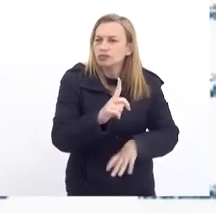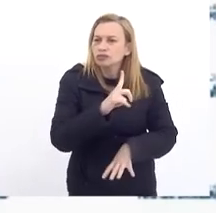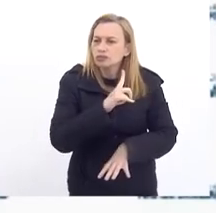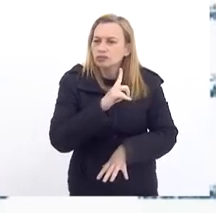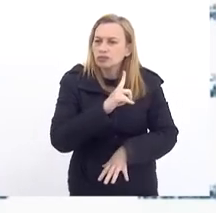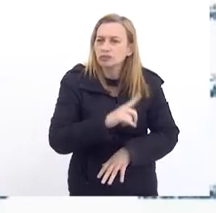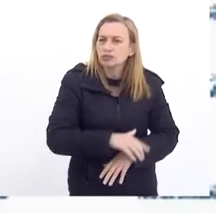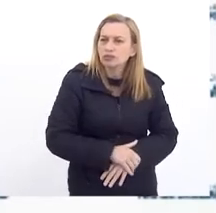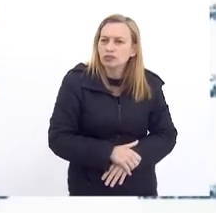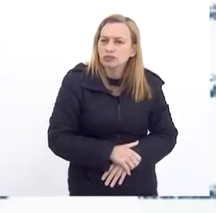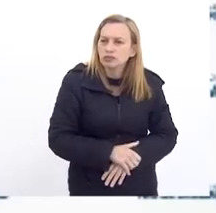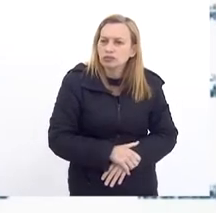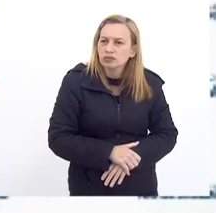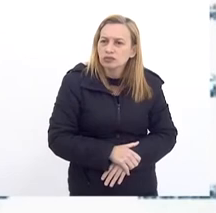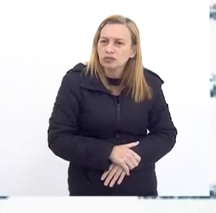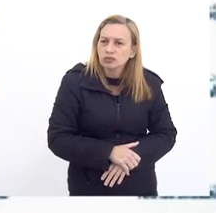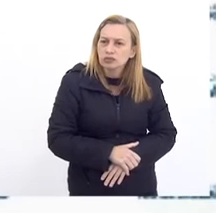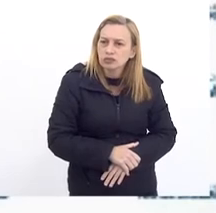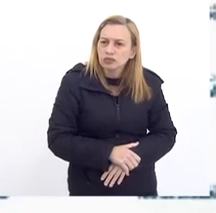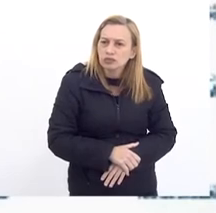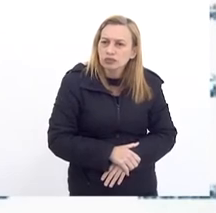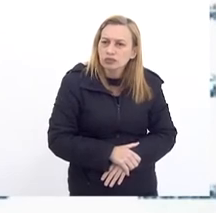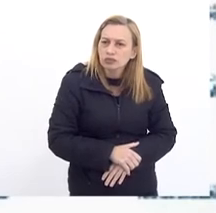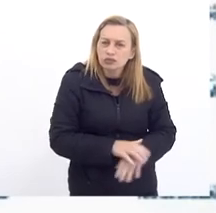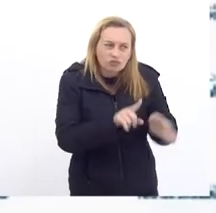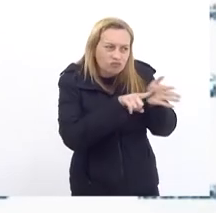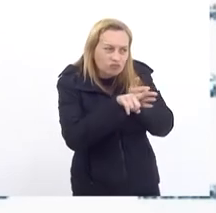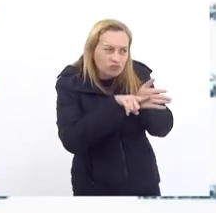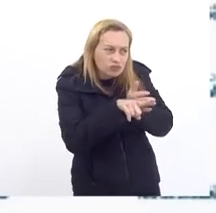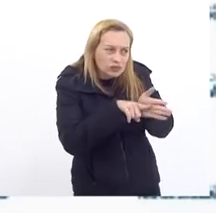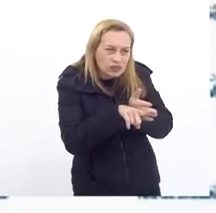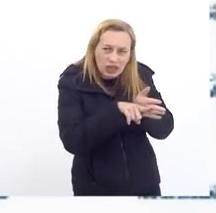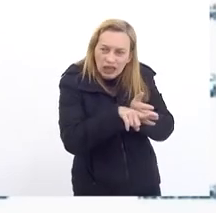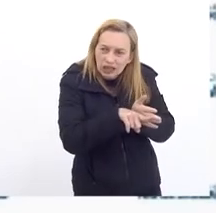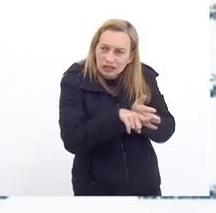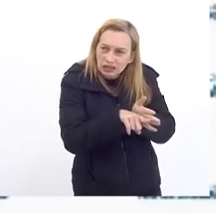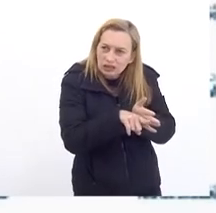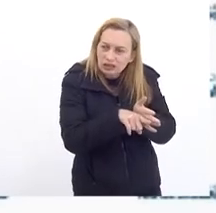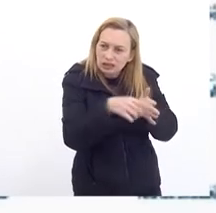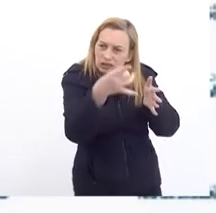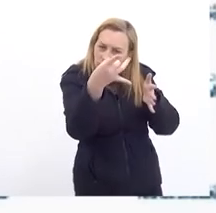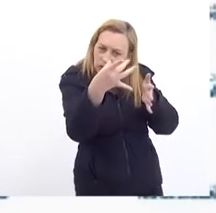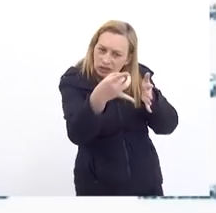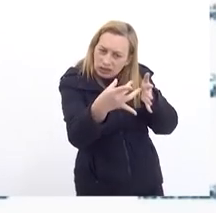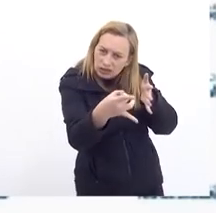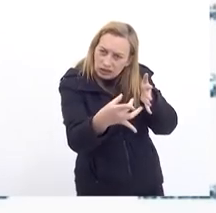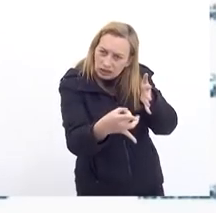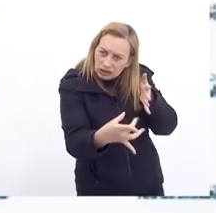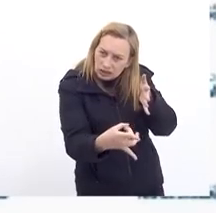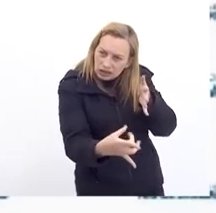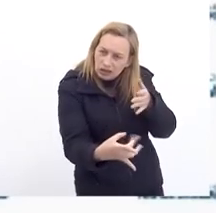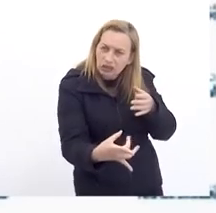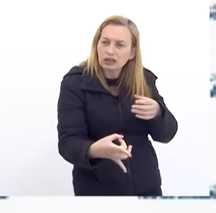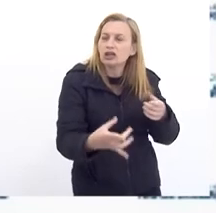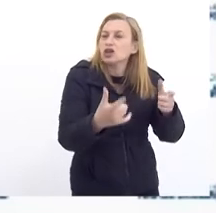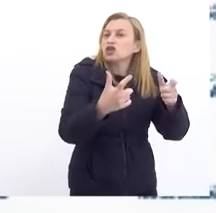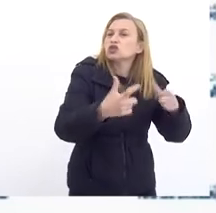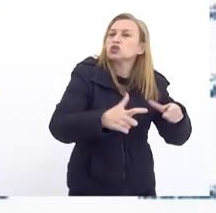análise Um diagnóstico Mais preciso De onde estão